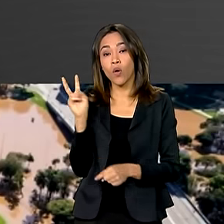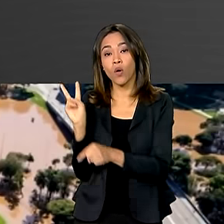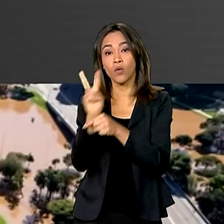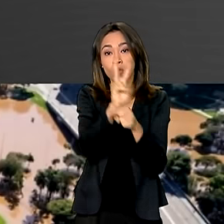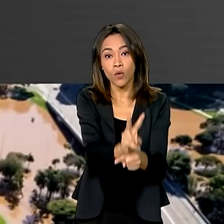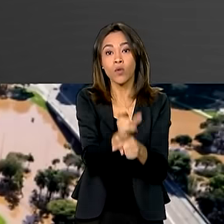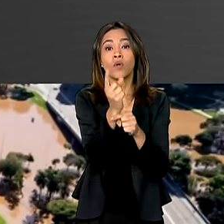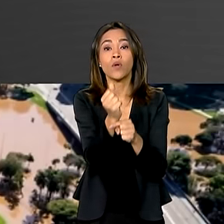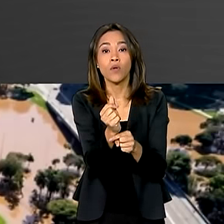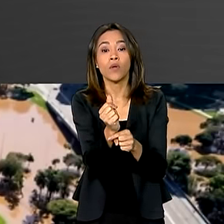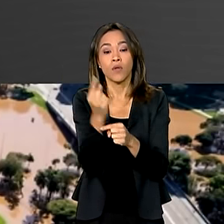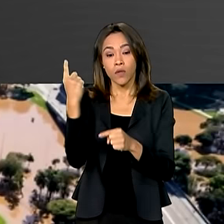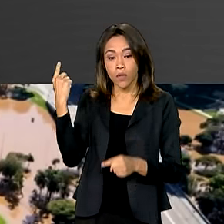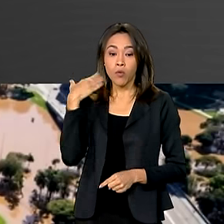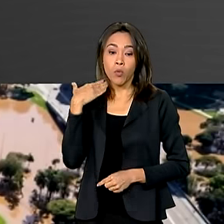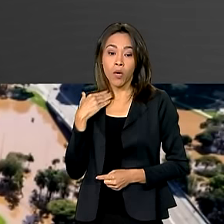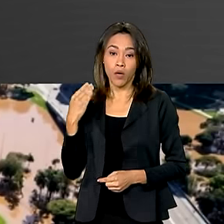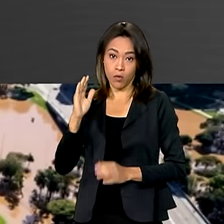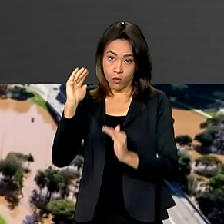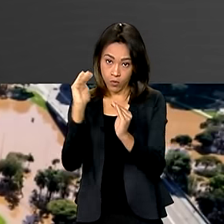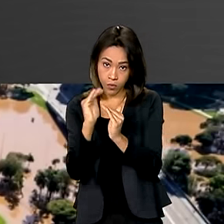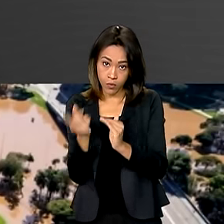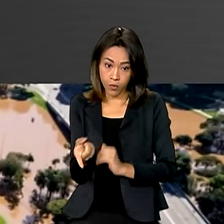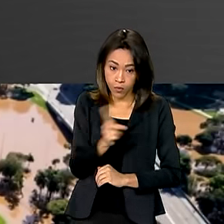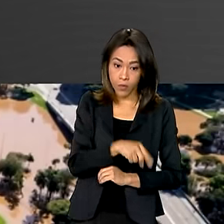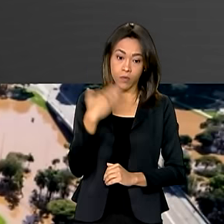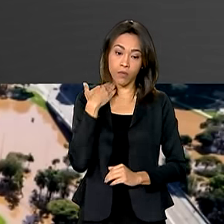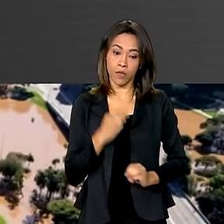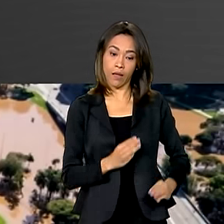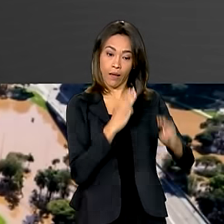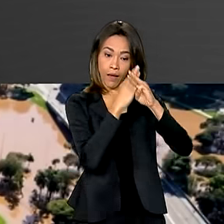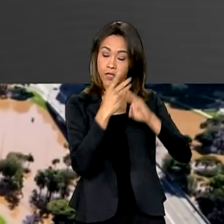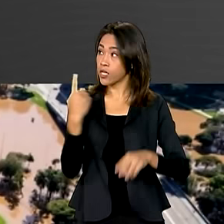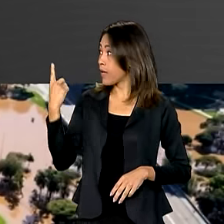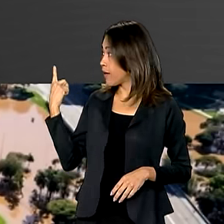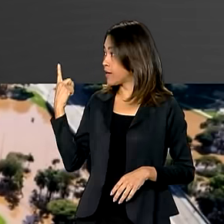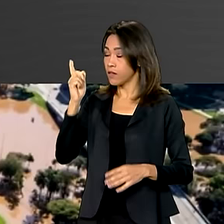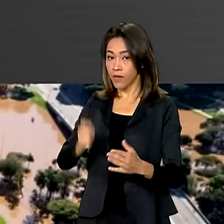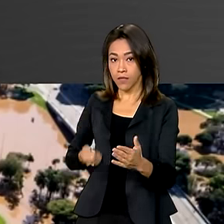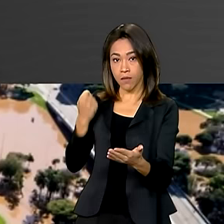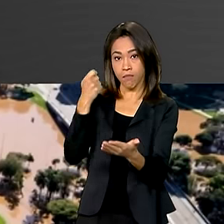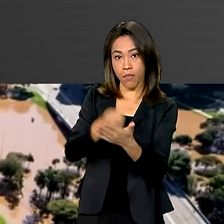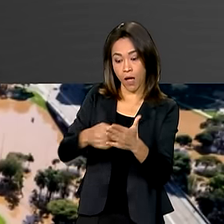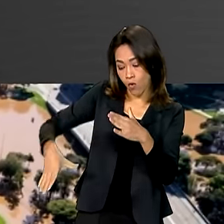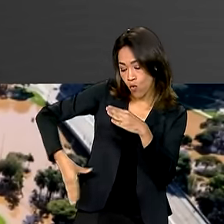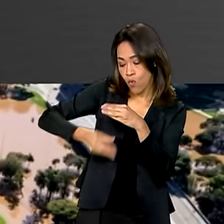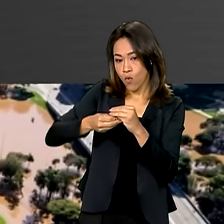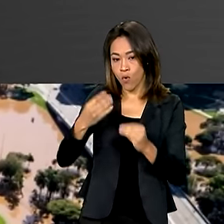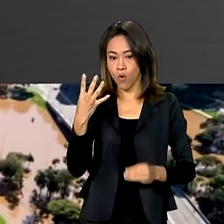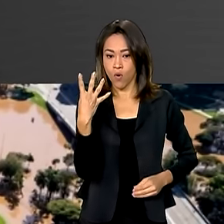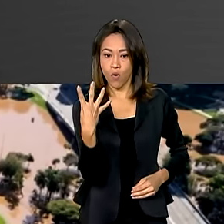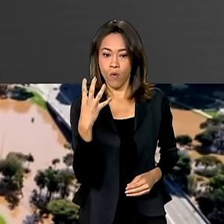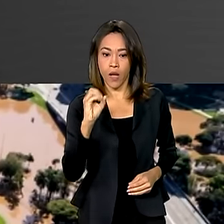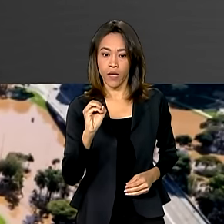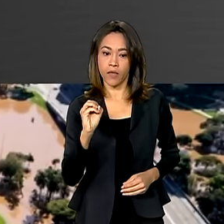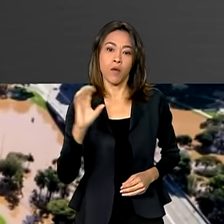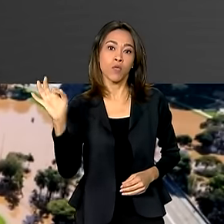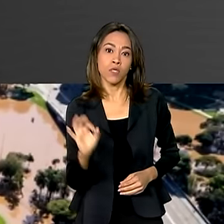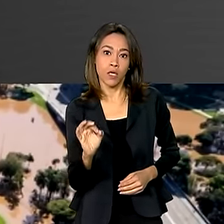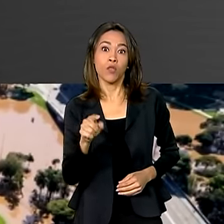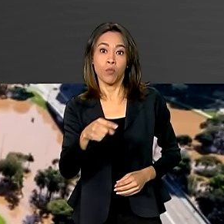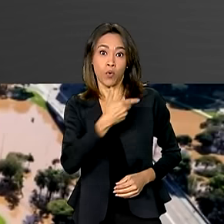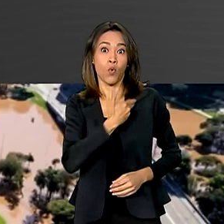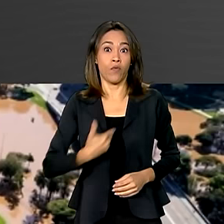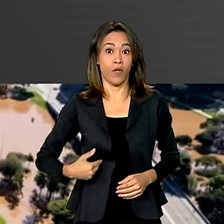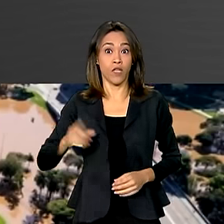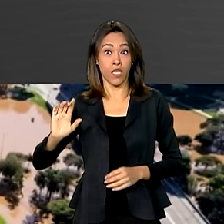realizados no Banco do Brasil e na Caixa será quitado pelo governo, que reservou um bilhão de